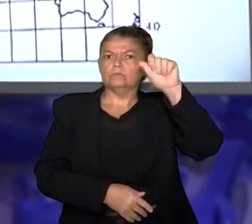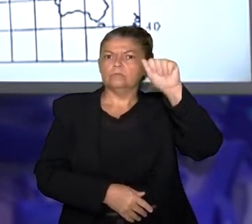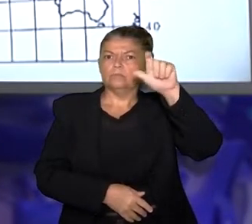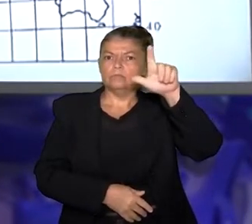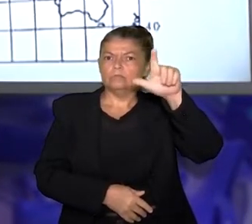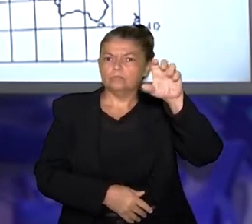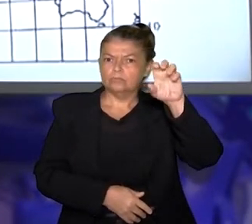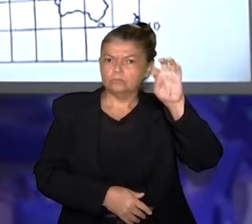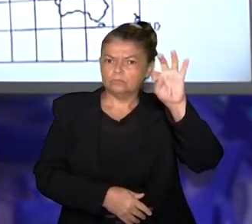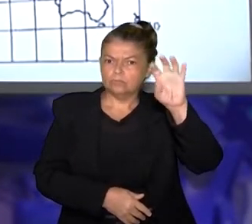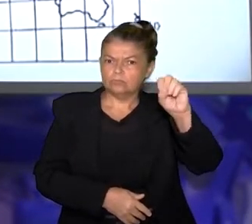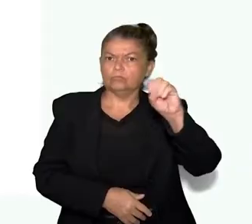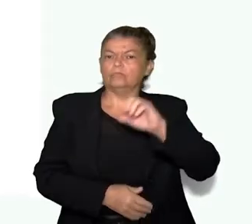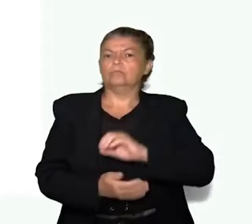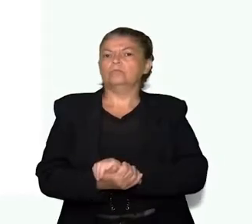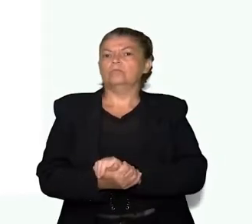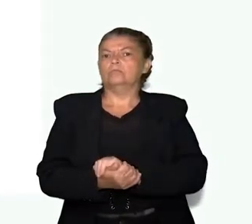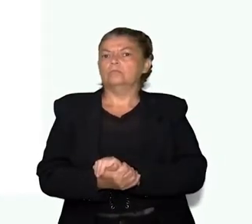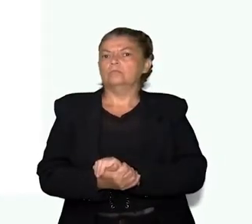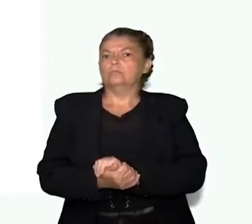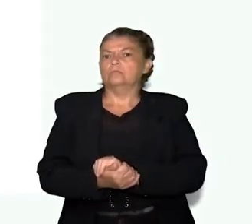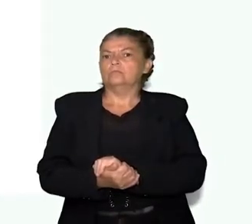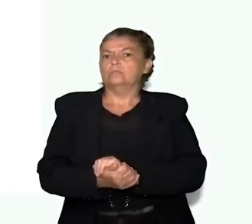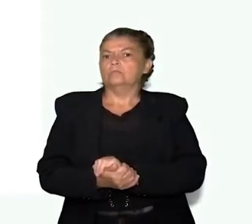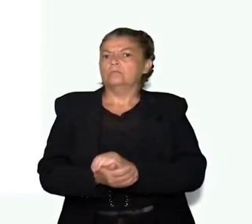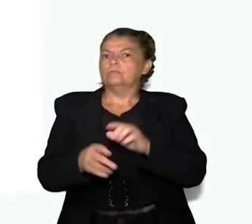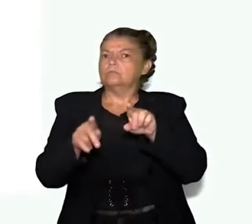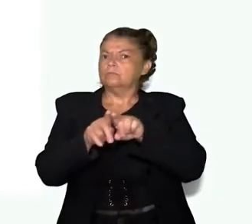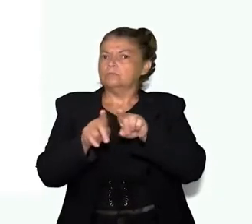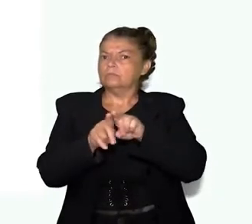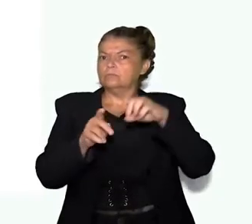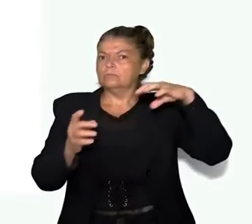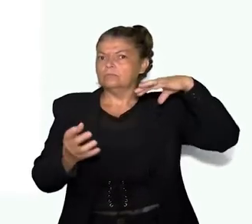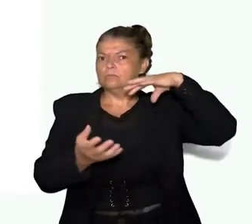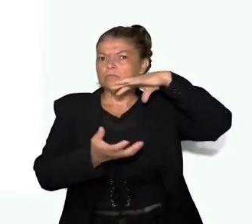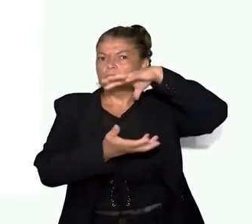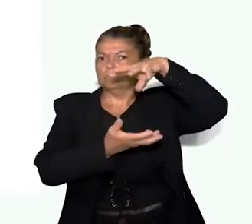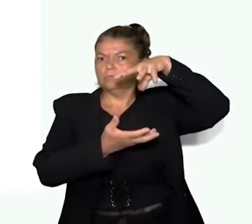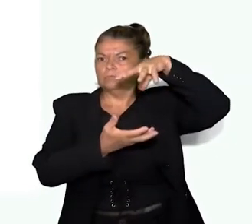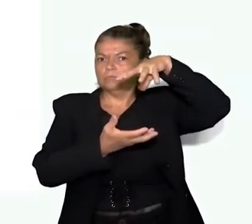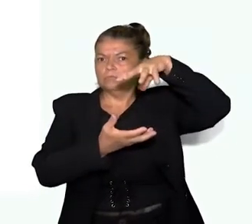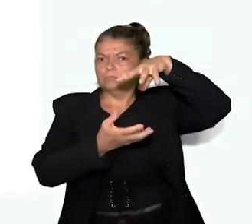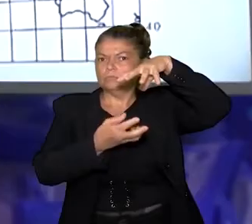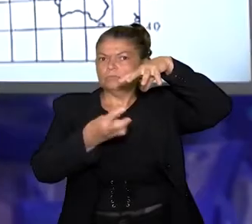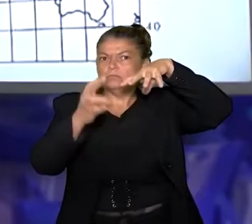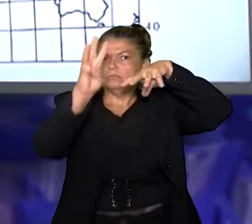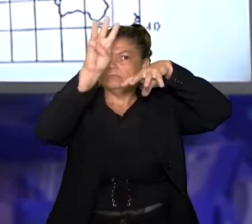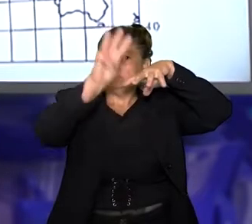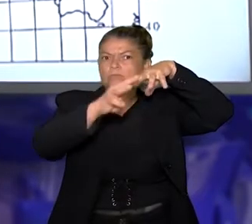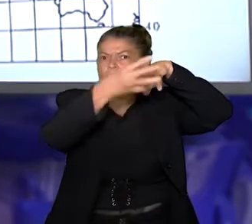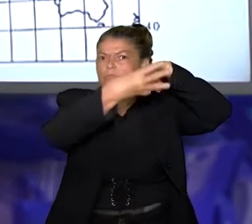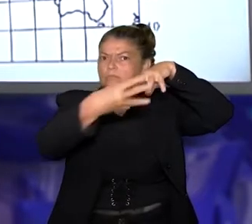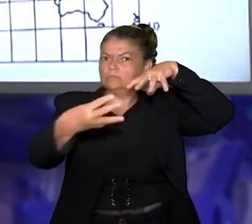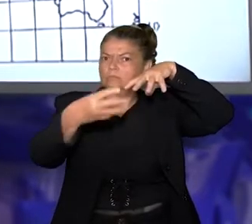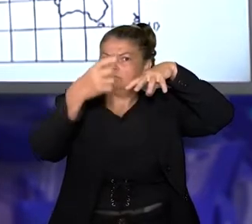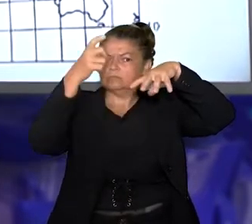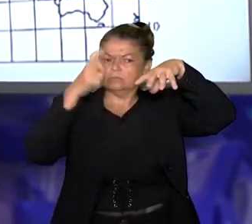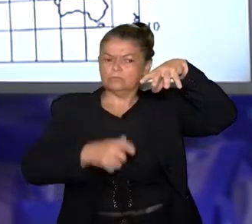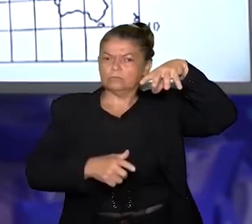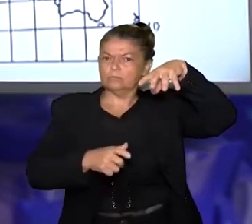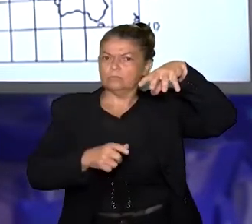As coordenadas geográficas. A partir daí, a outra legenda. Essas coordenadas geográficas são utilizadas muito